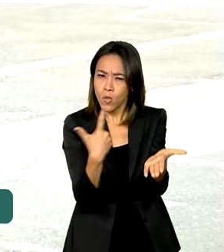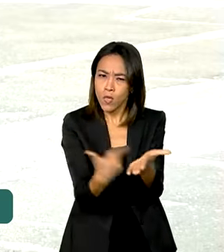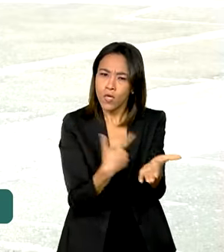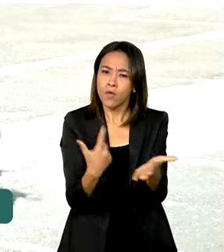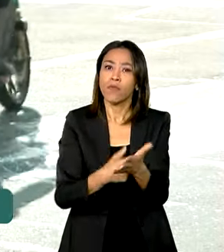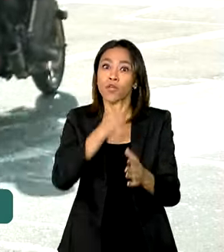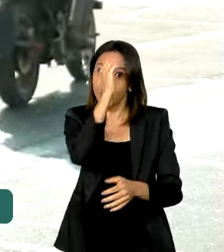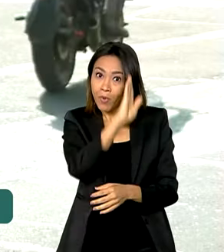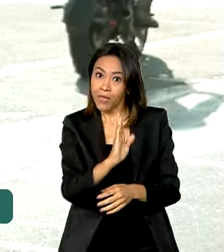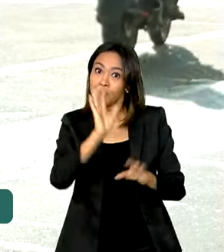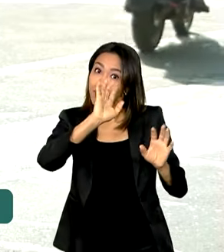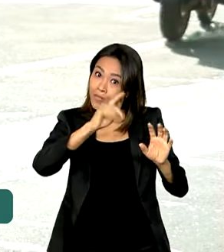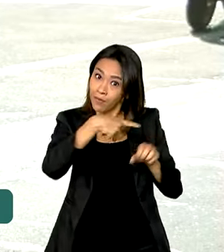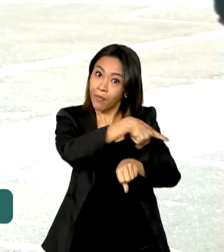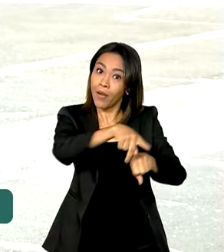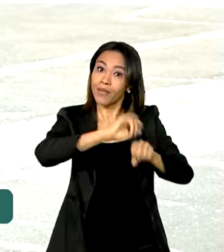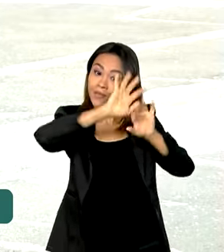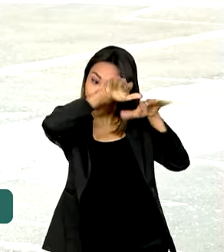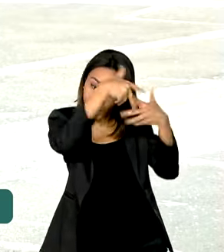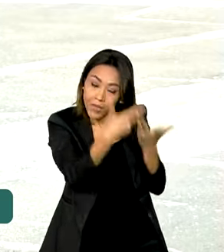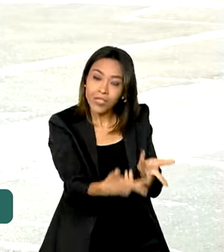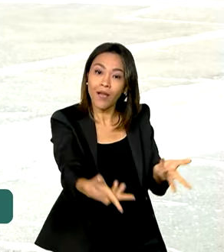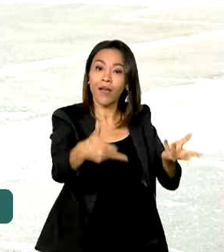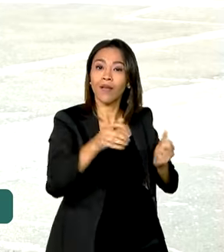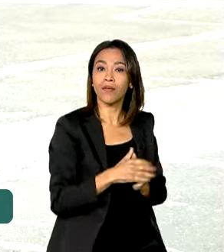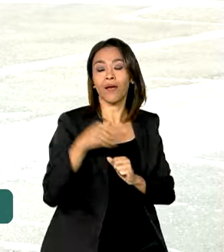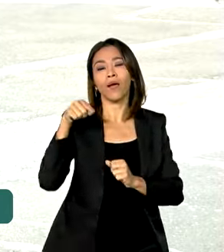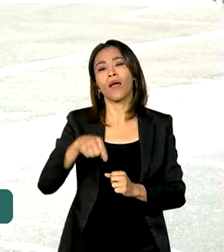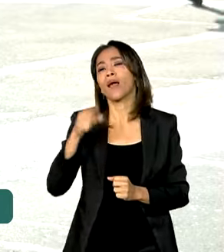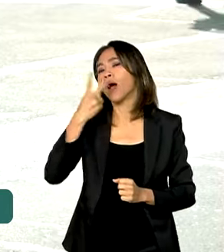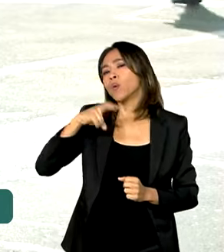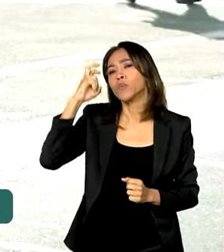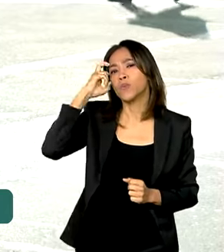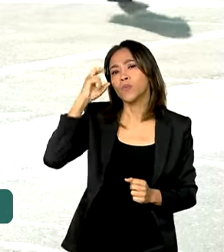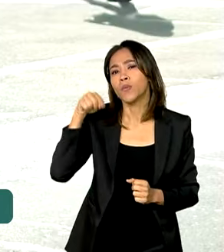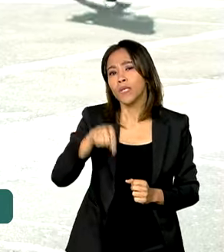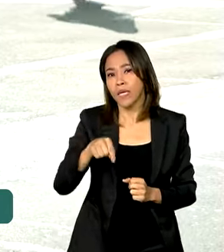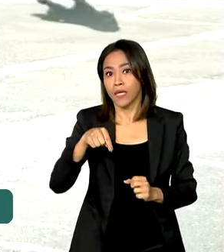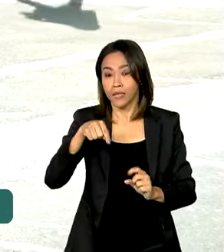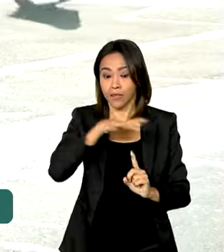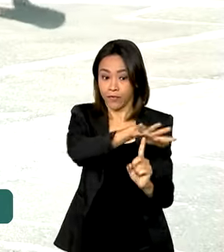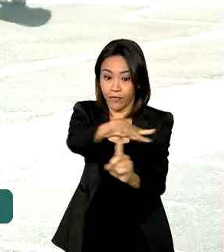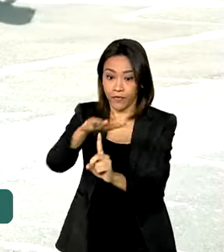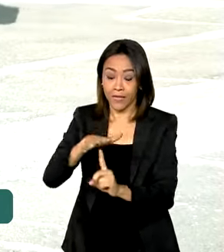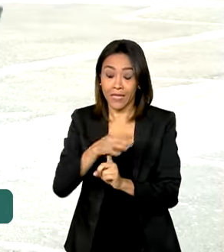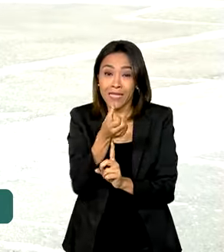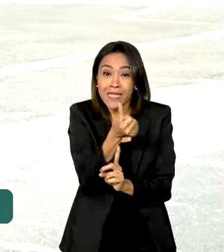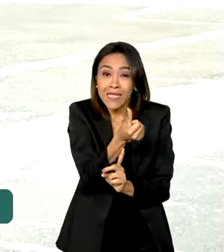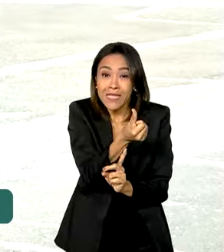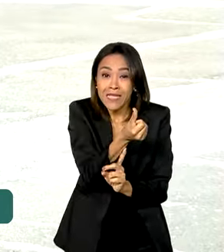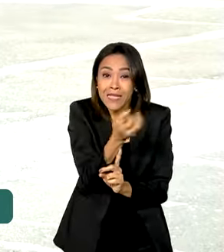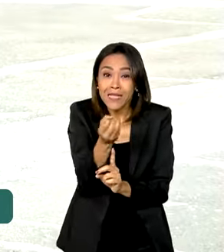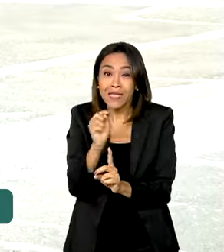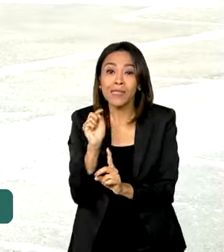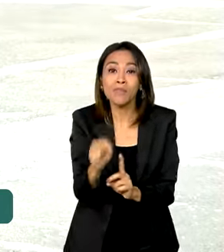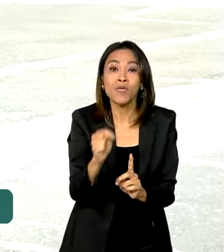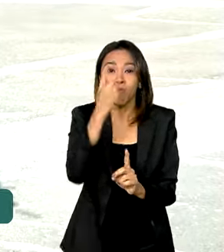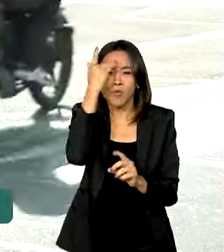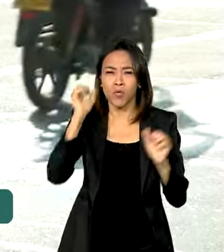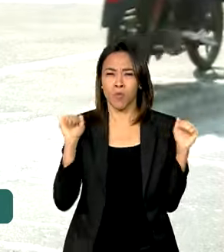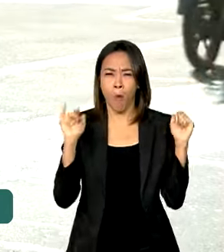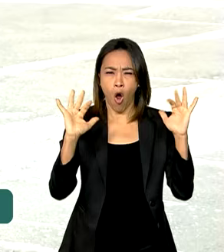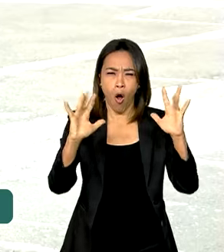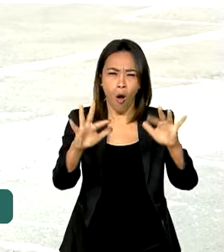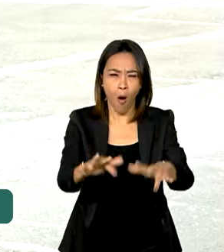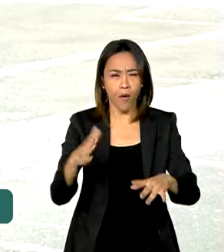homenageado. Principal programação cultural da Colômbia, o evento deve reunir 600 mil pessoas e vai contar com a